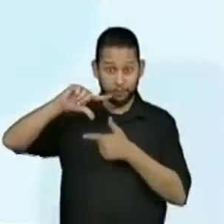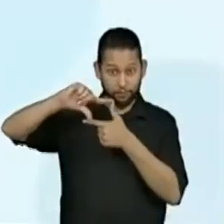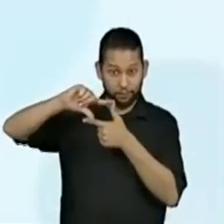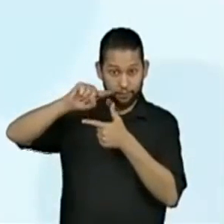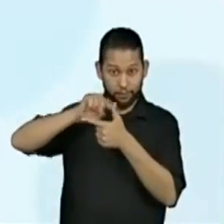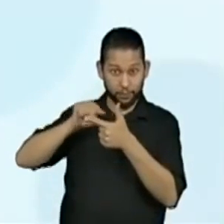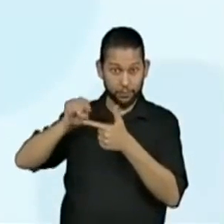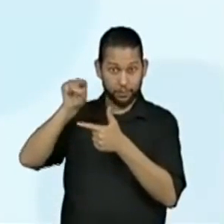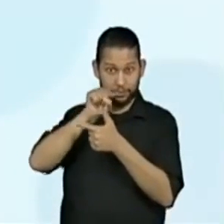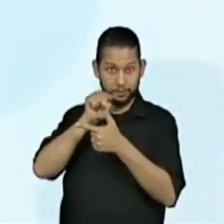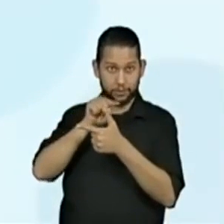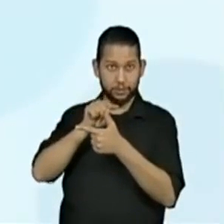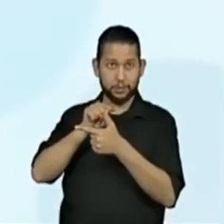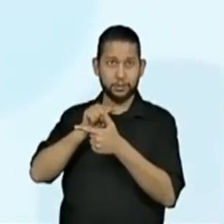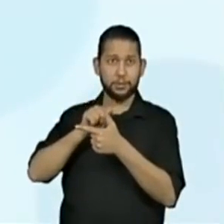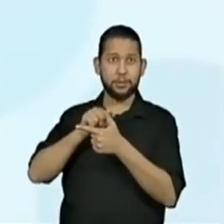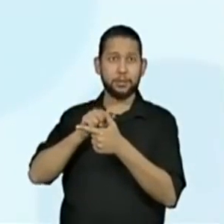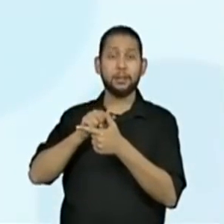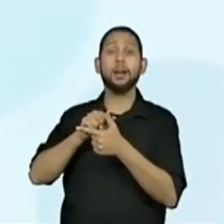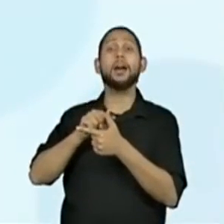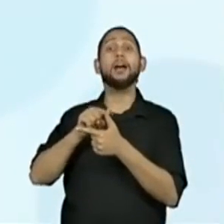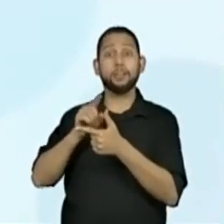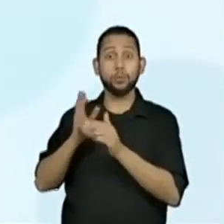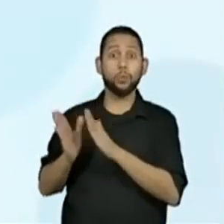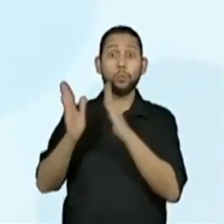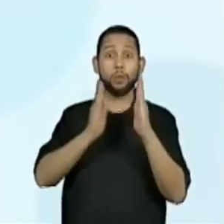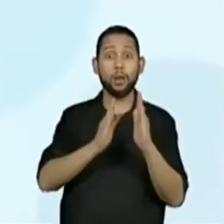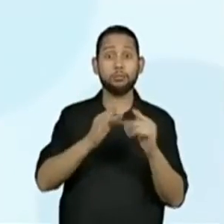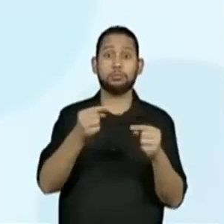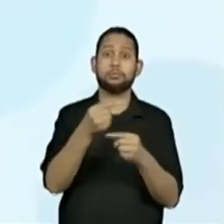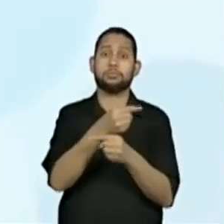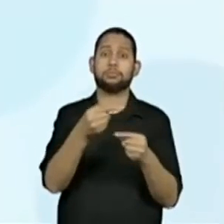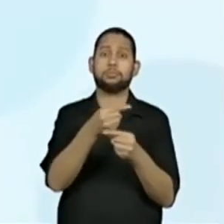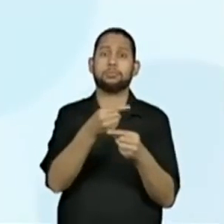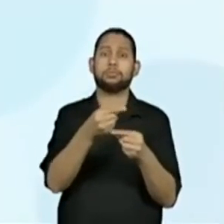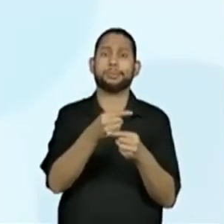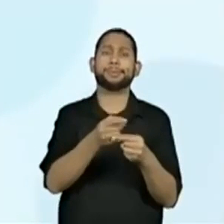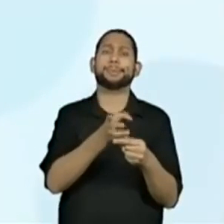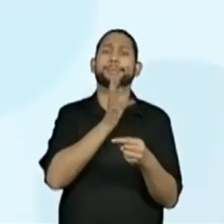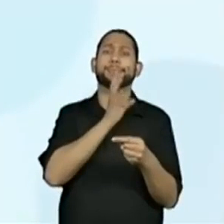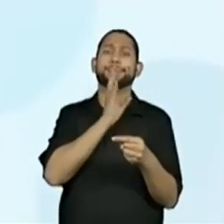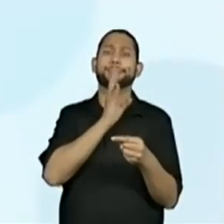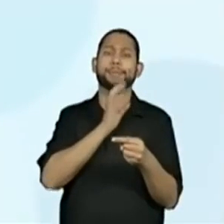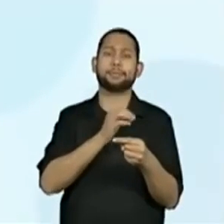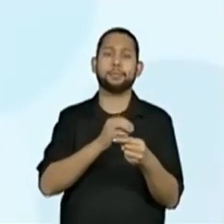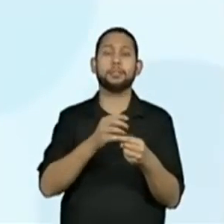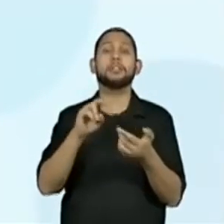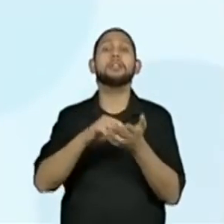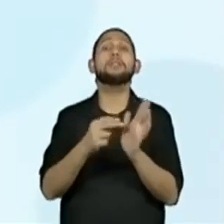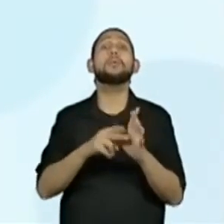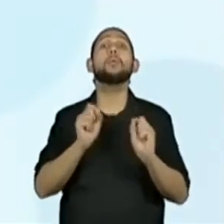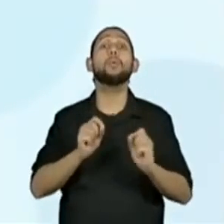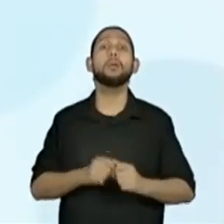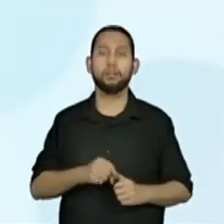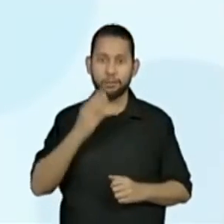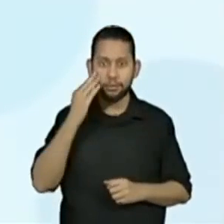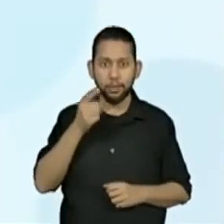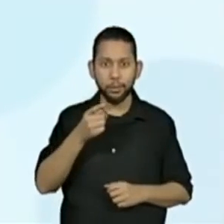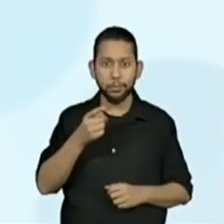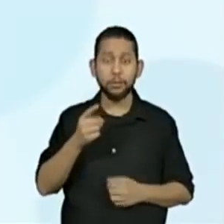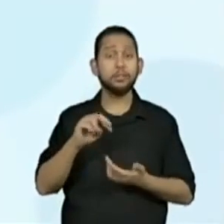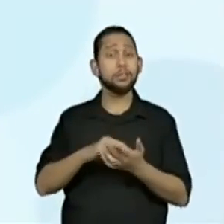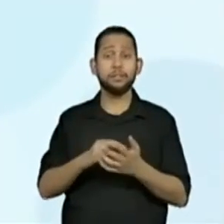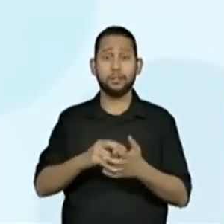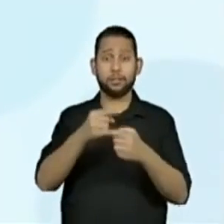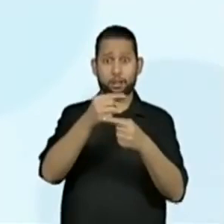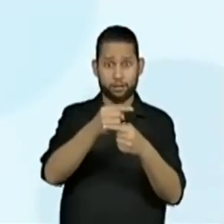símbolo matemático que eu estou circulando, que é um símbolo que vocês já conhecem, que ele representa o quê? A igualdade,